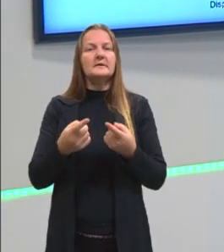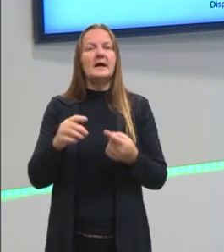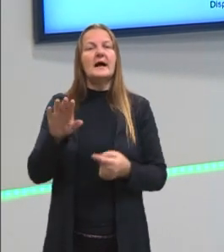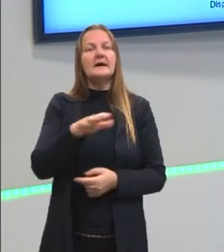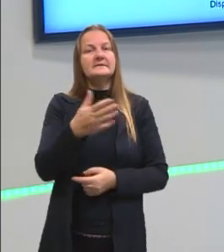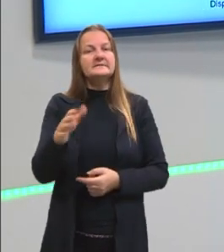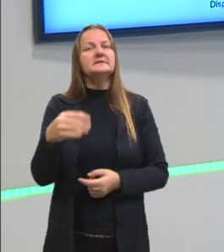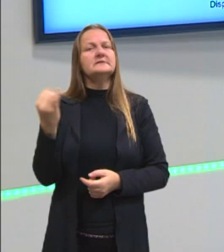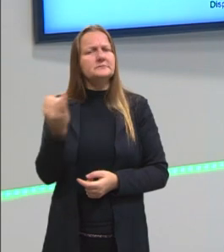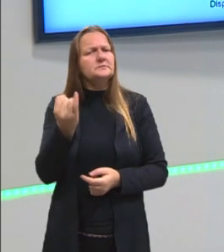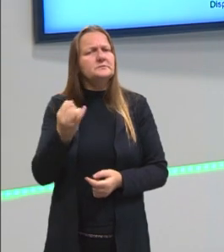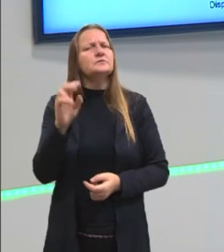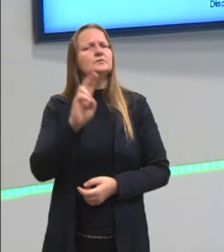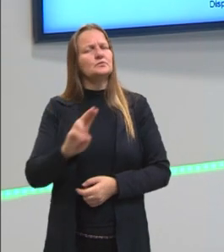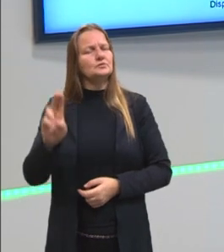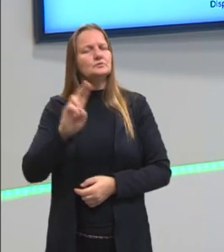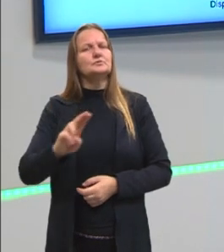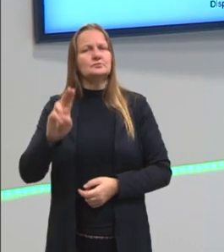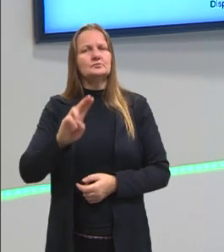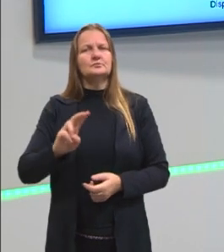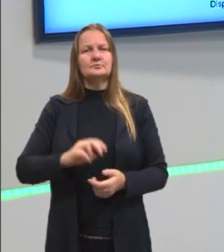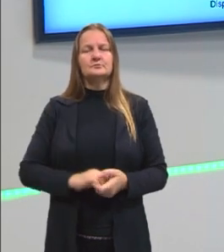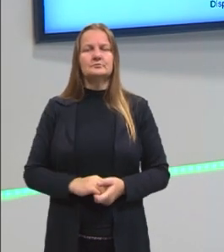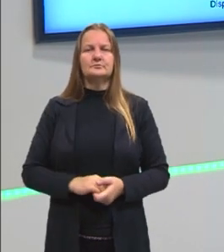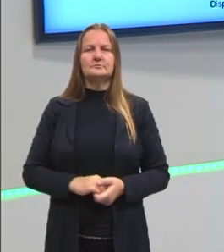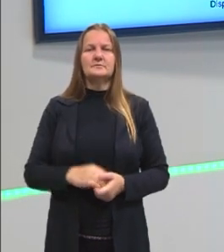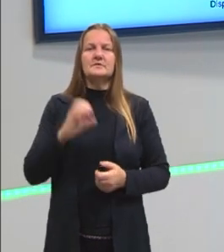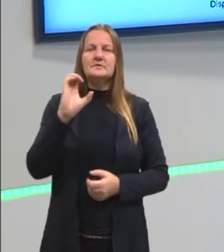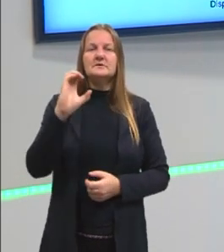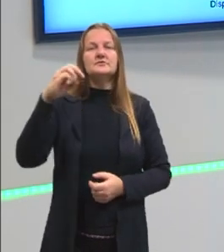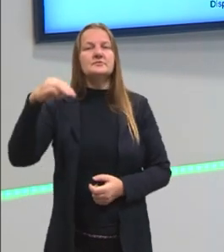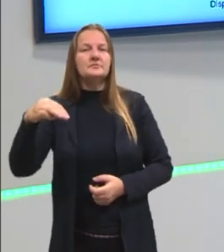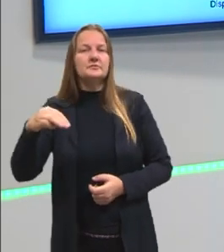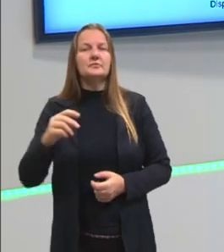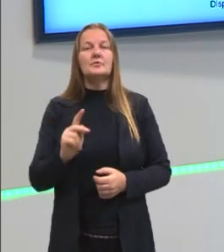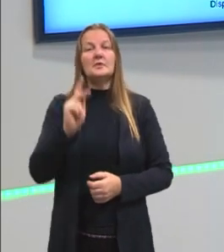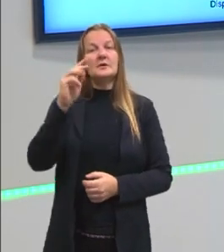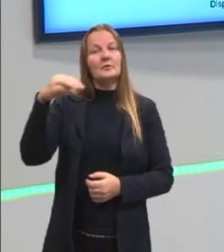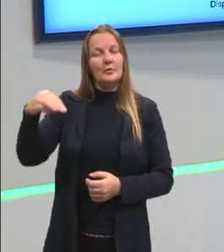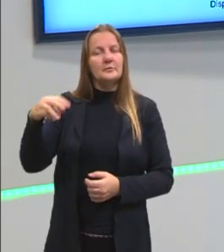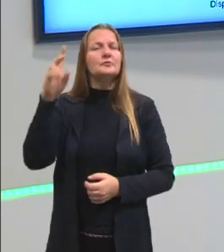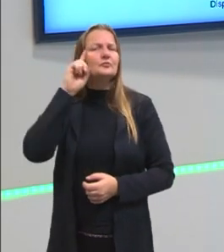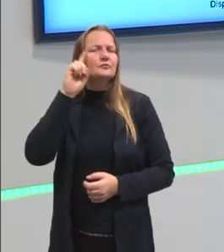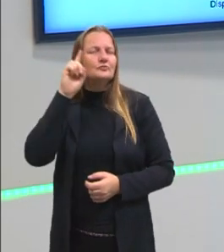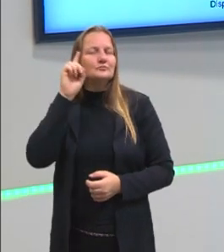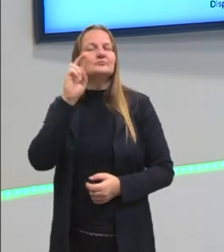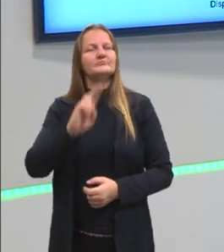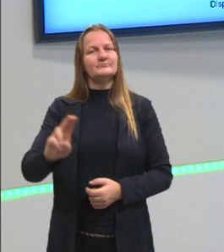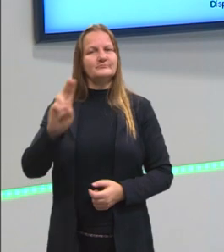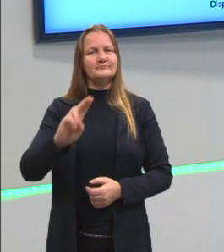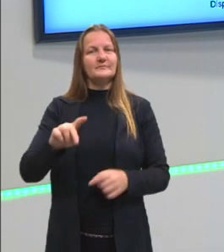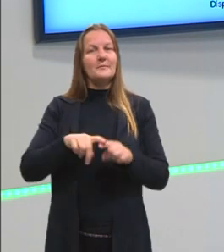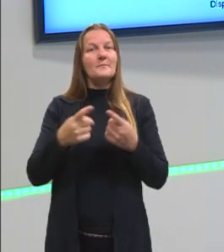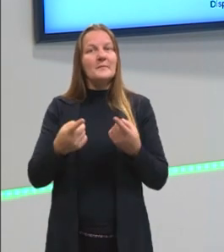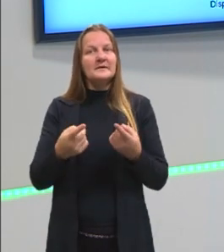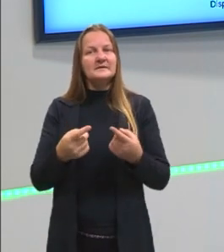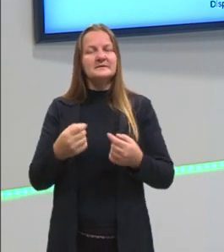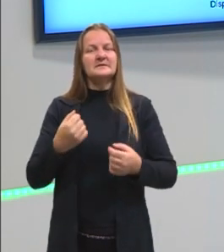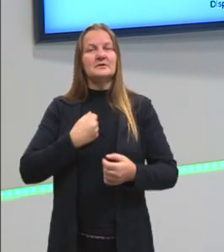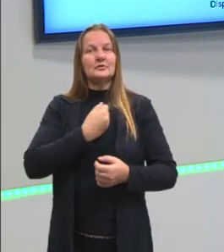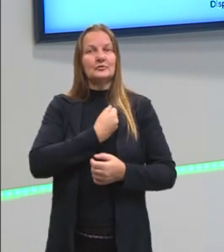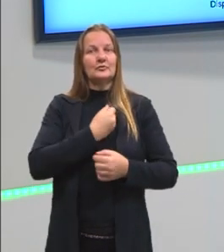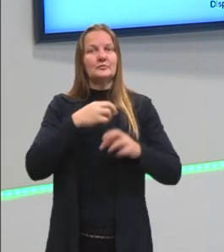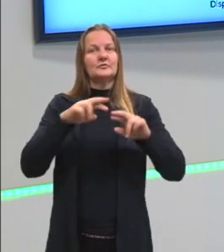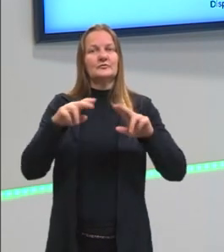valores nós já utilizamos, como falei para vocês, o centímetro, o quilômetro, né? Mas, quando for um valor que é